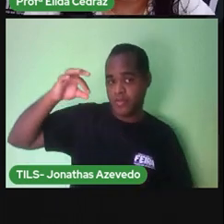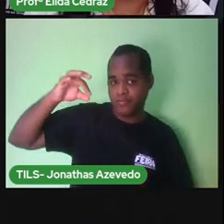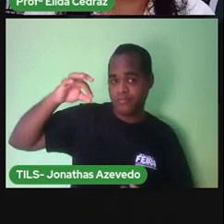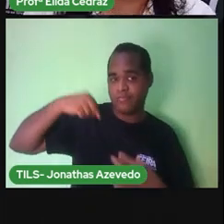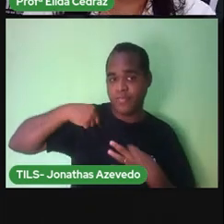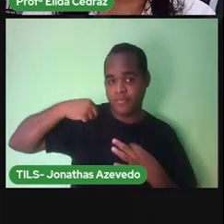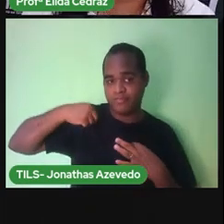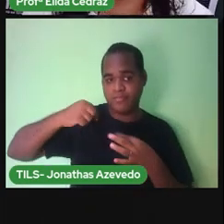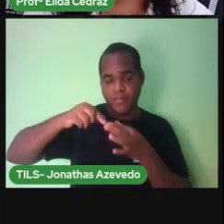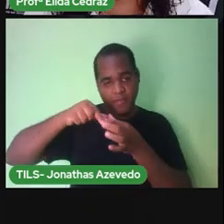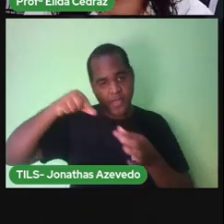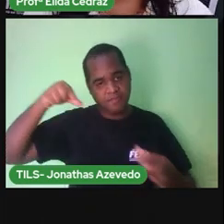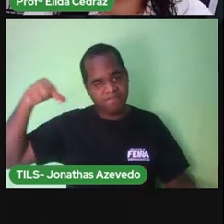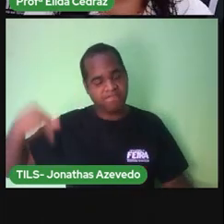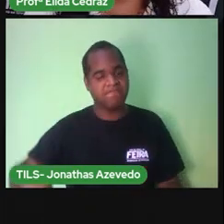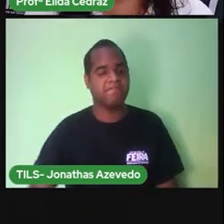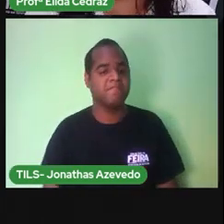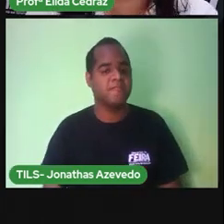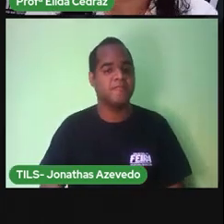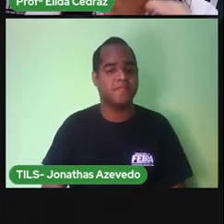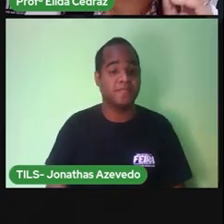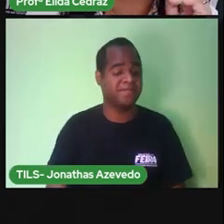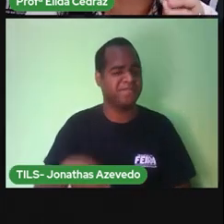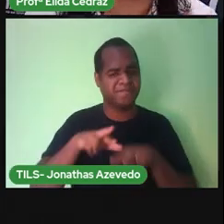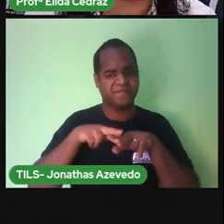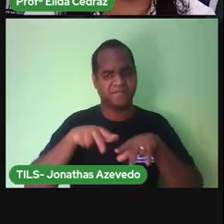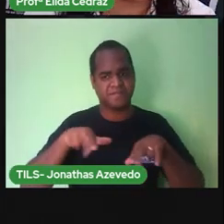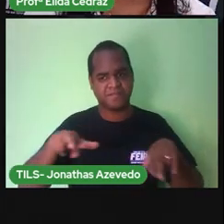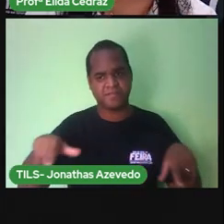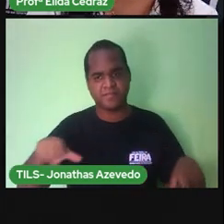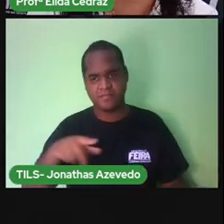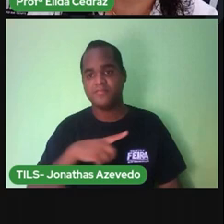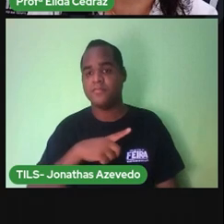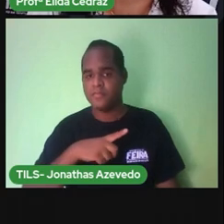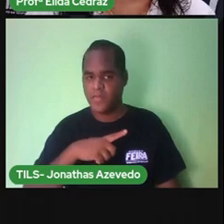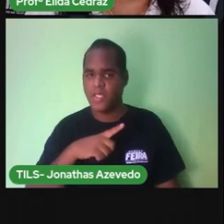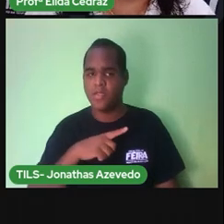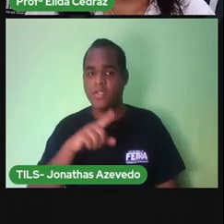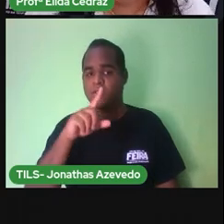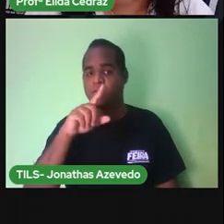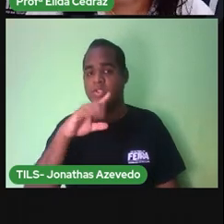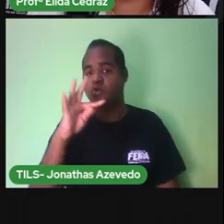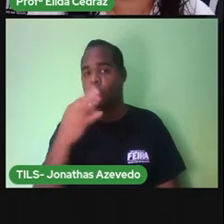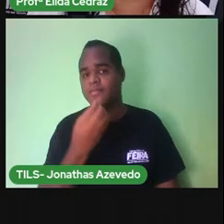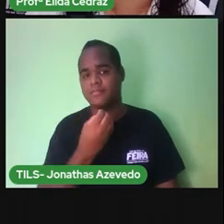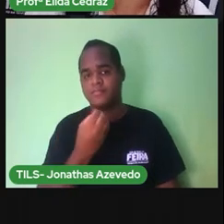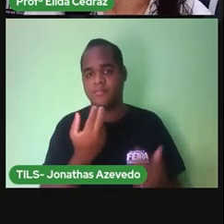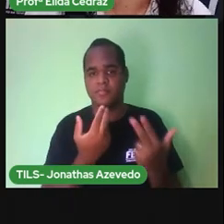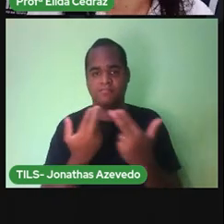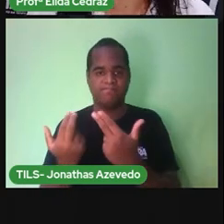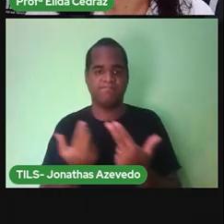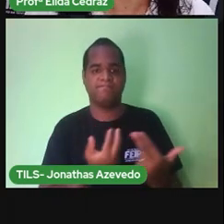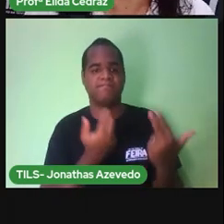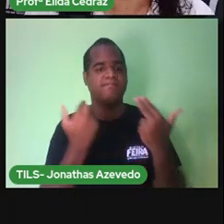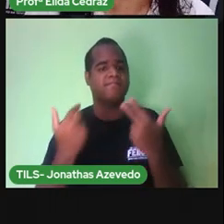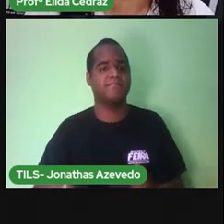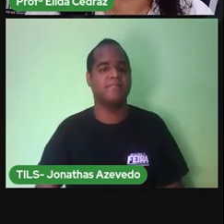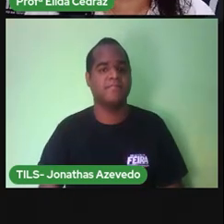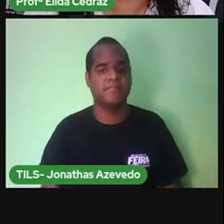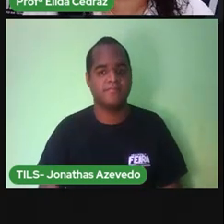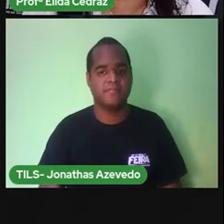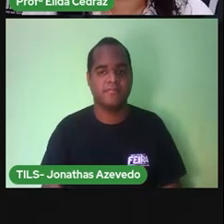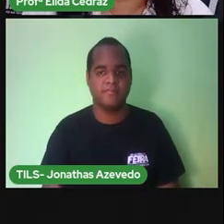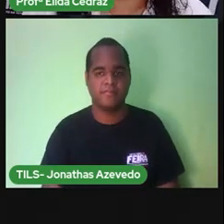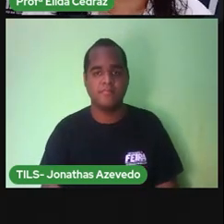Nós temos Vários tipos De régua Mas todas Têm a mesma medida A